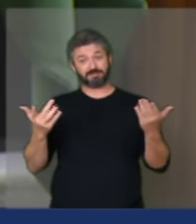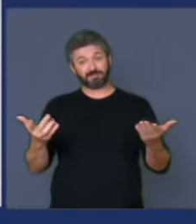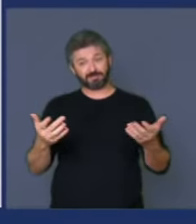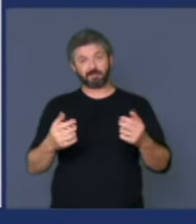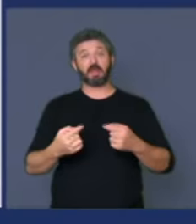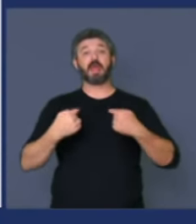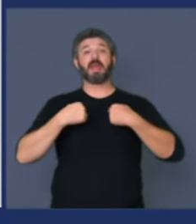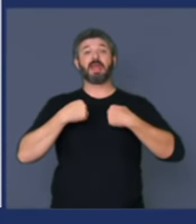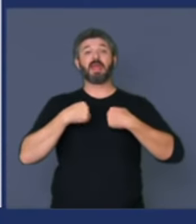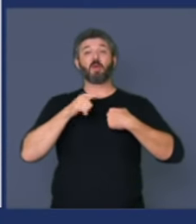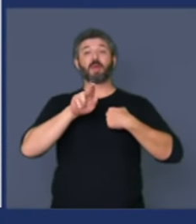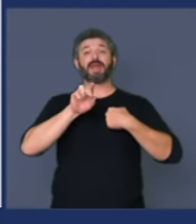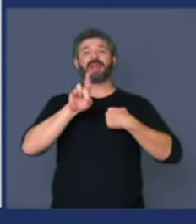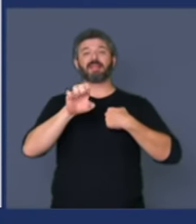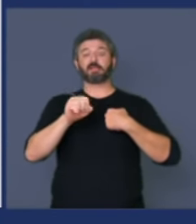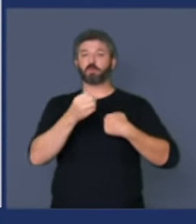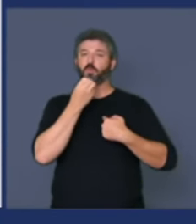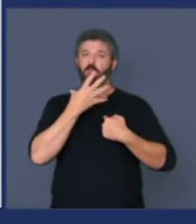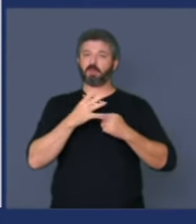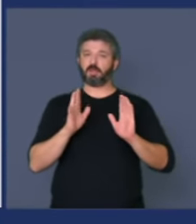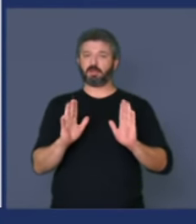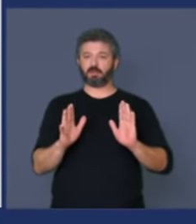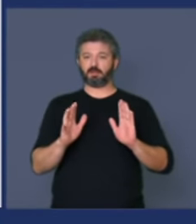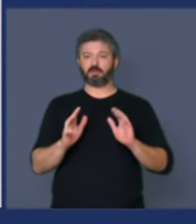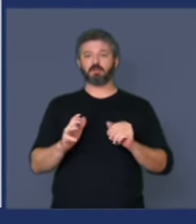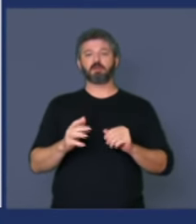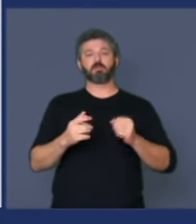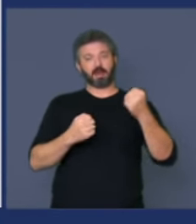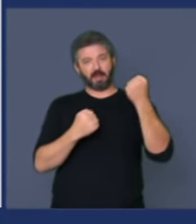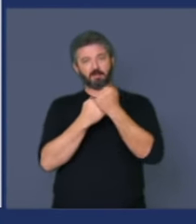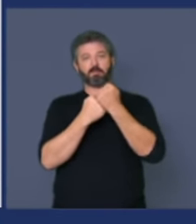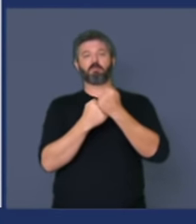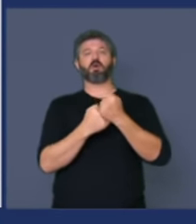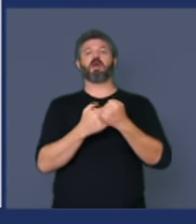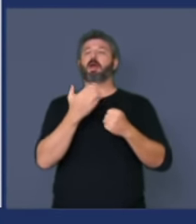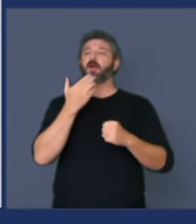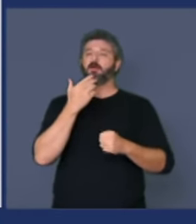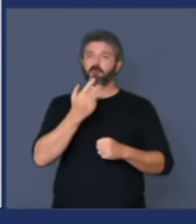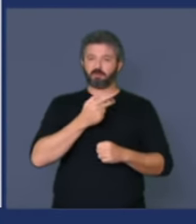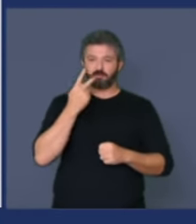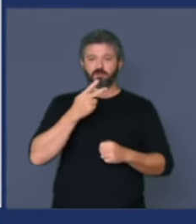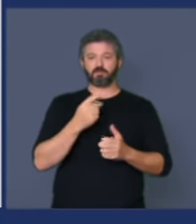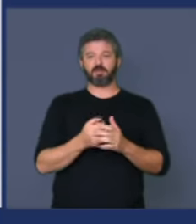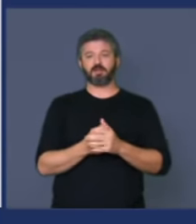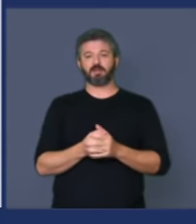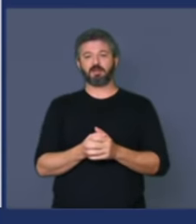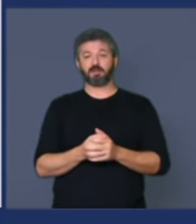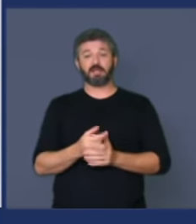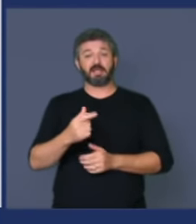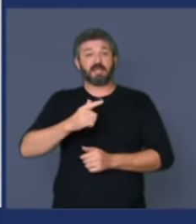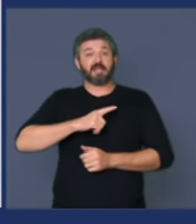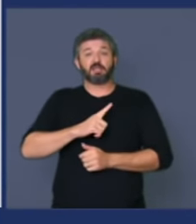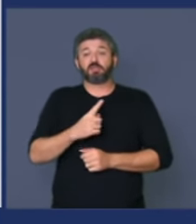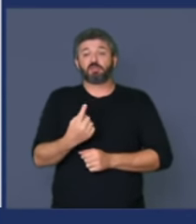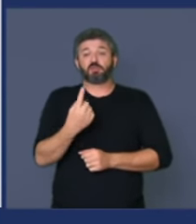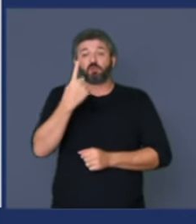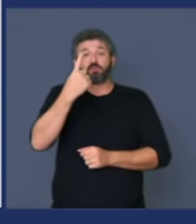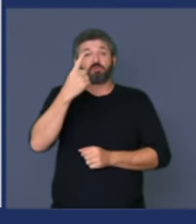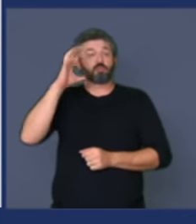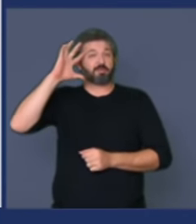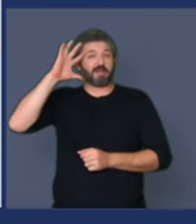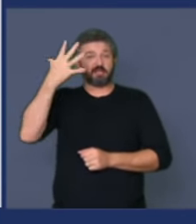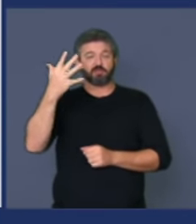está aqui para também reforçar esse coro importante de que só existe uma saída para o Brasil